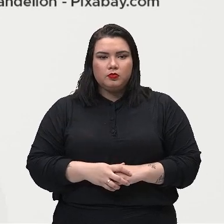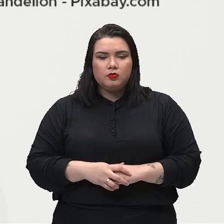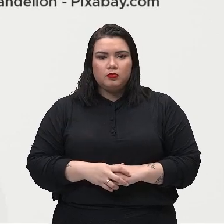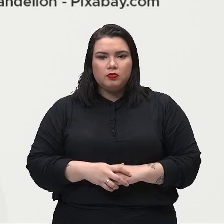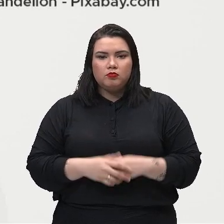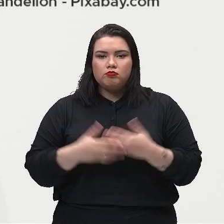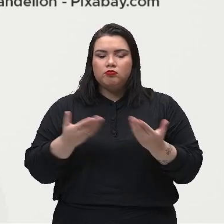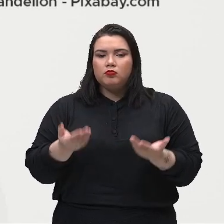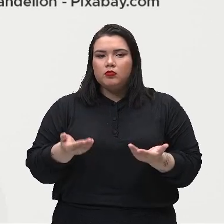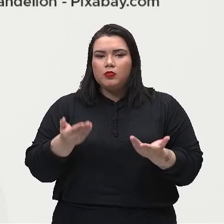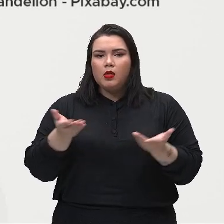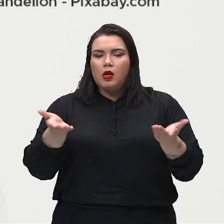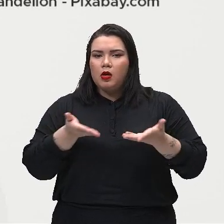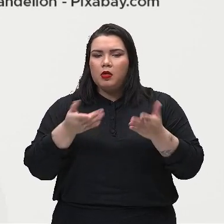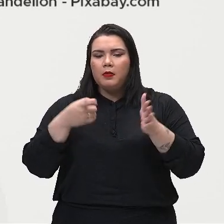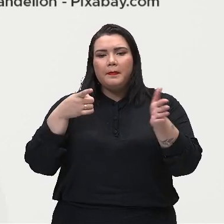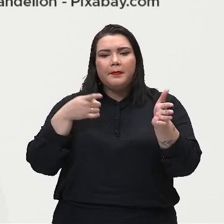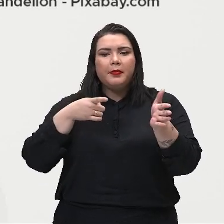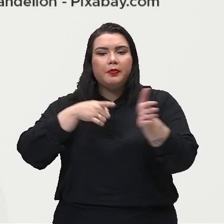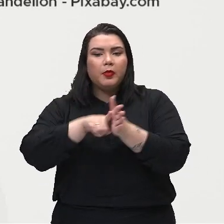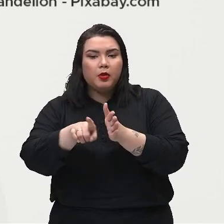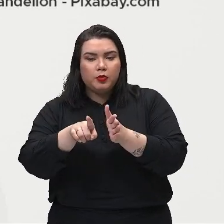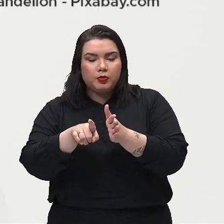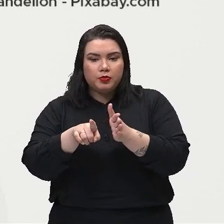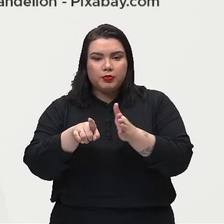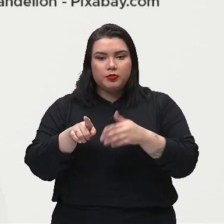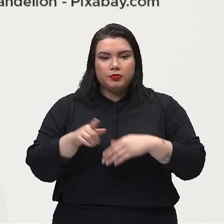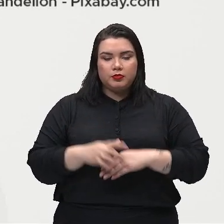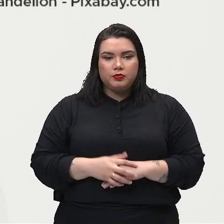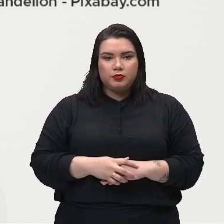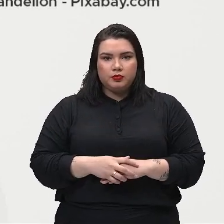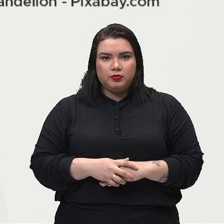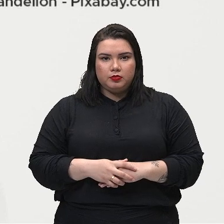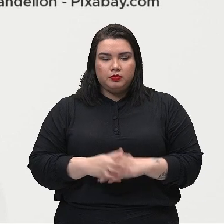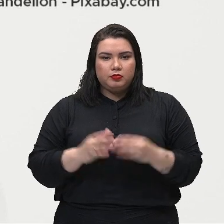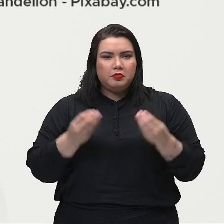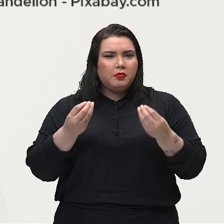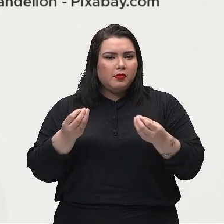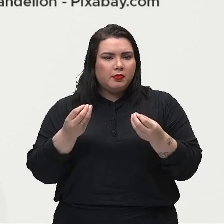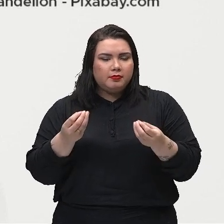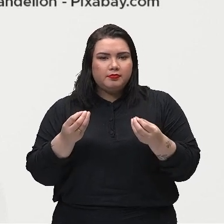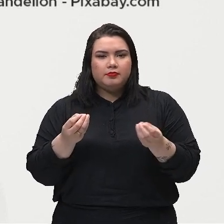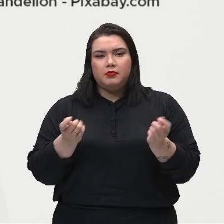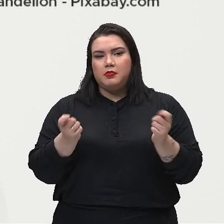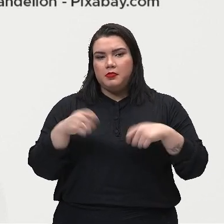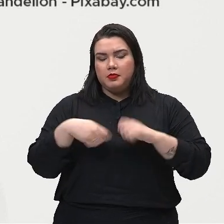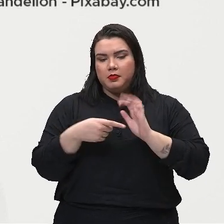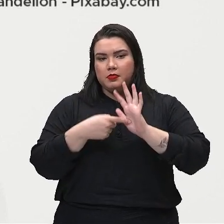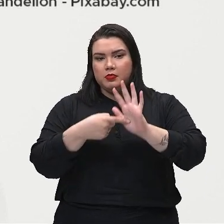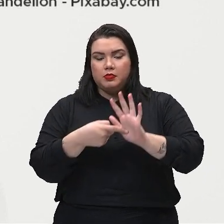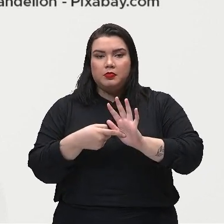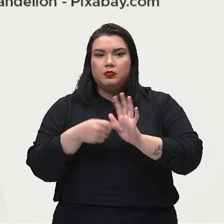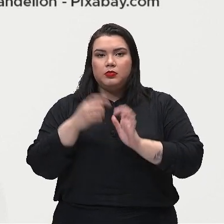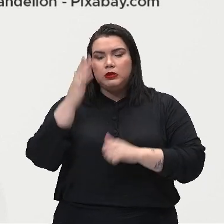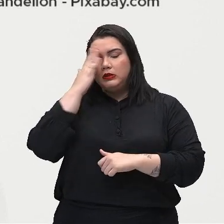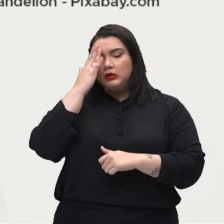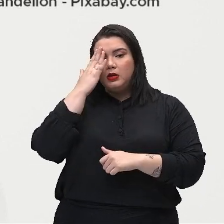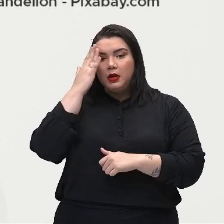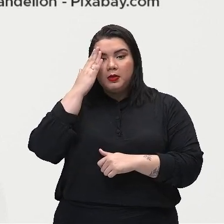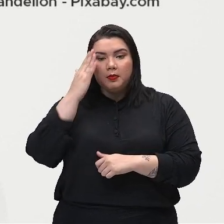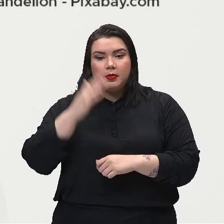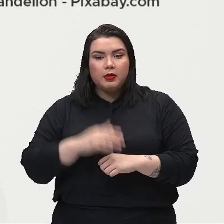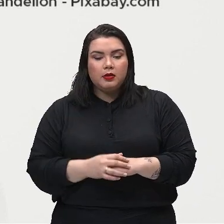Então, aí, nós temos já uma perguntinha para poder, né, trazer aí, que eu quero saber de vocês.